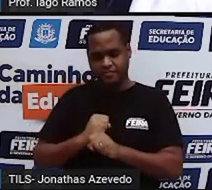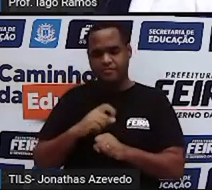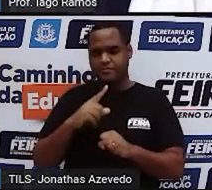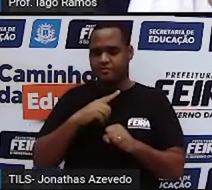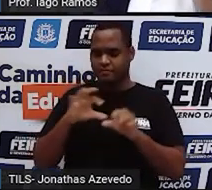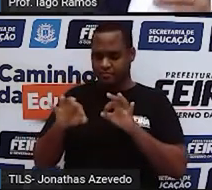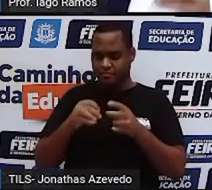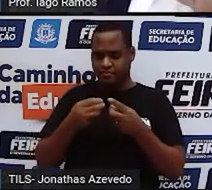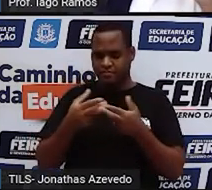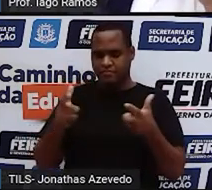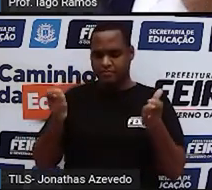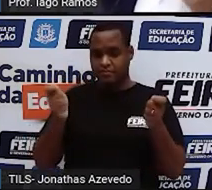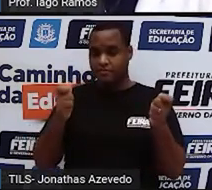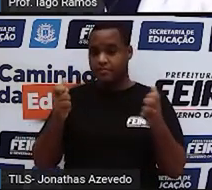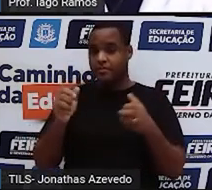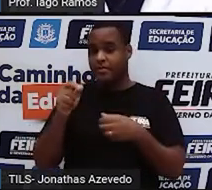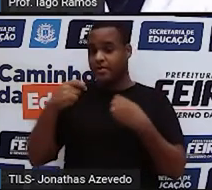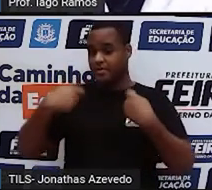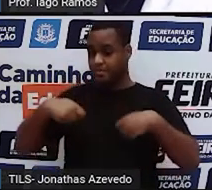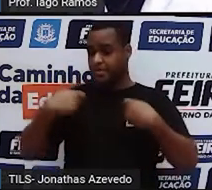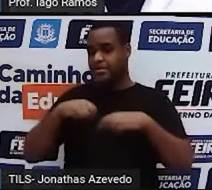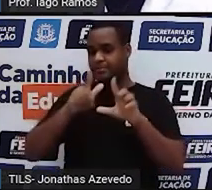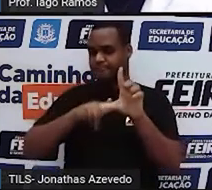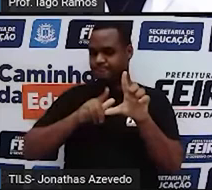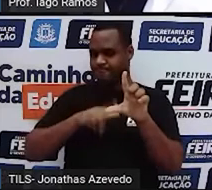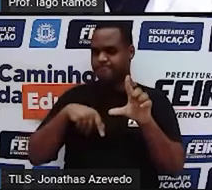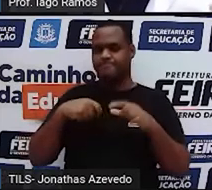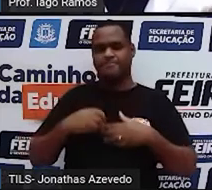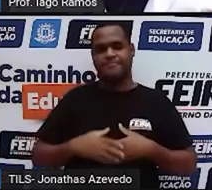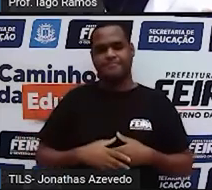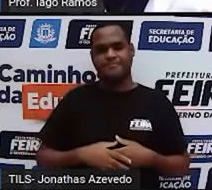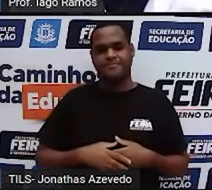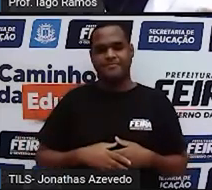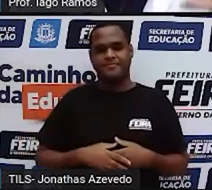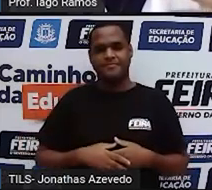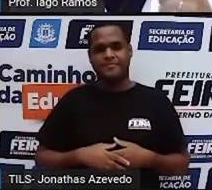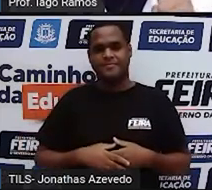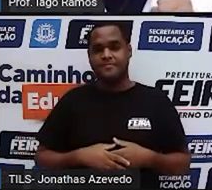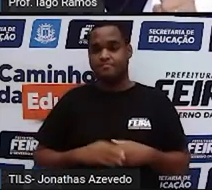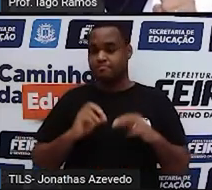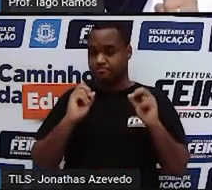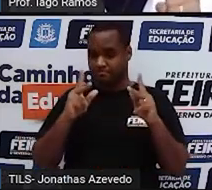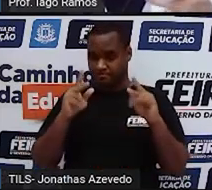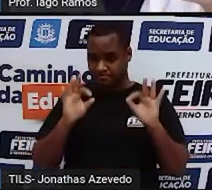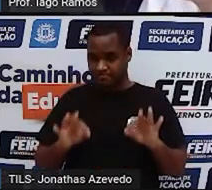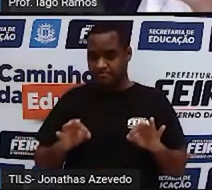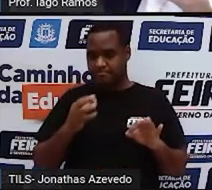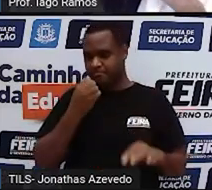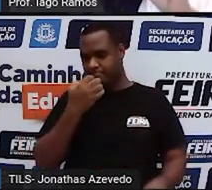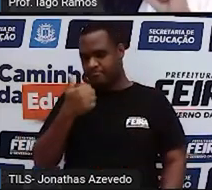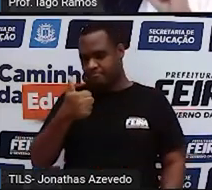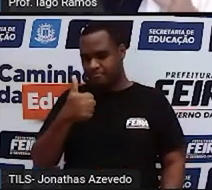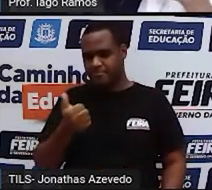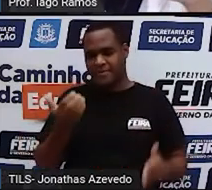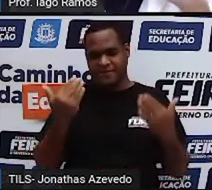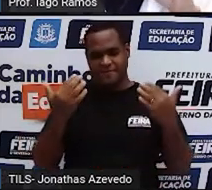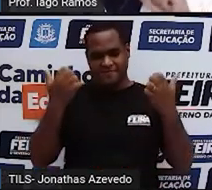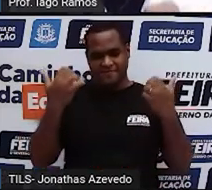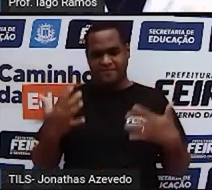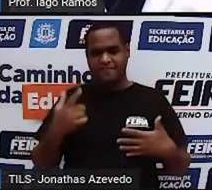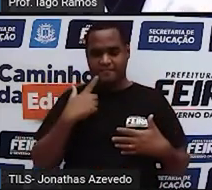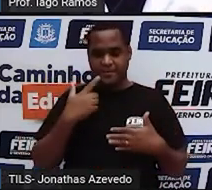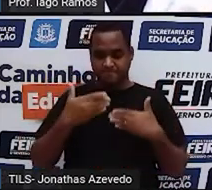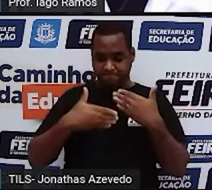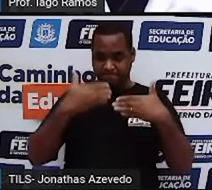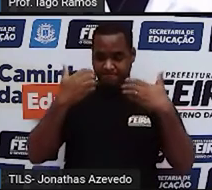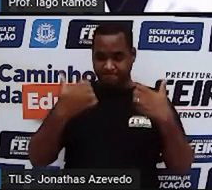vai precisar usar letras. Certo? Beleza? Vamos lá? Passo